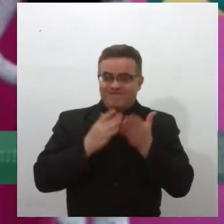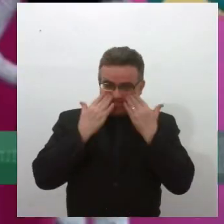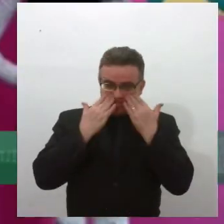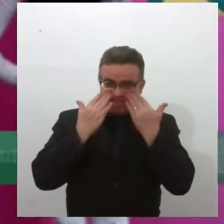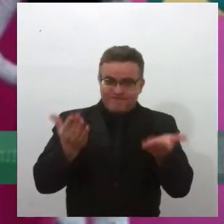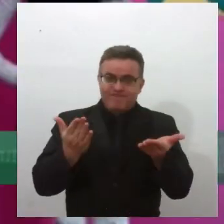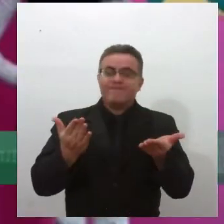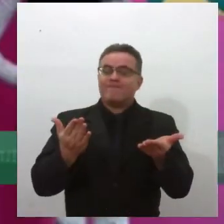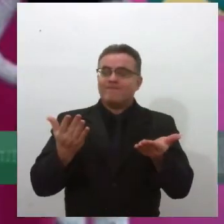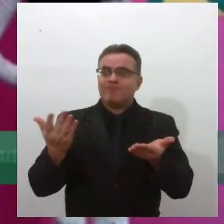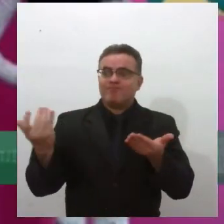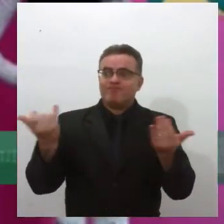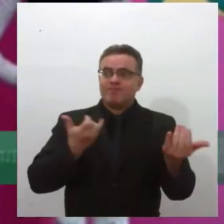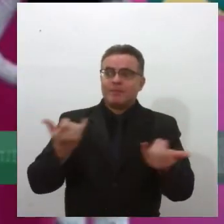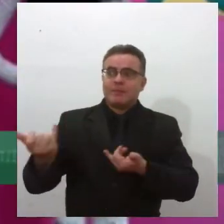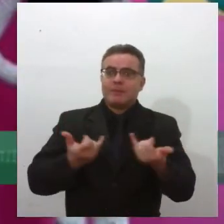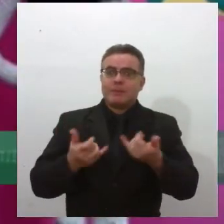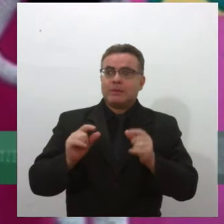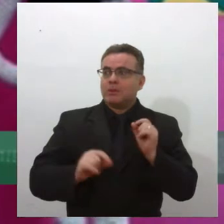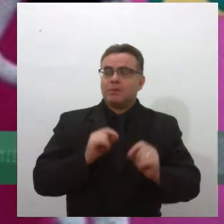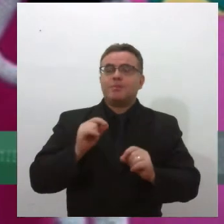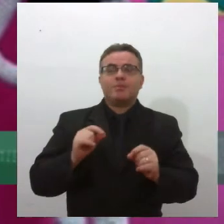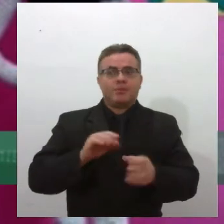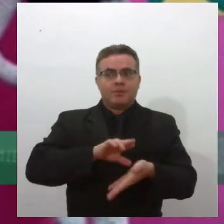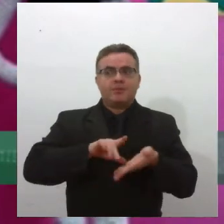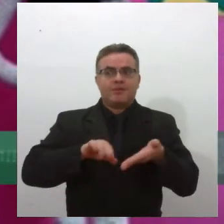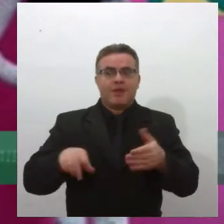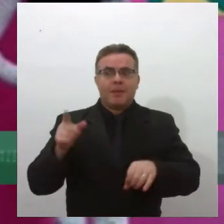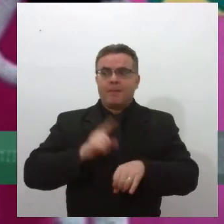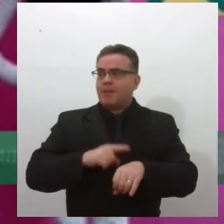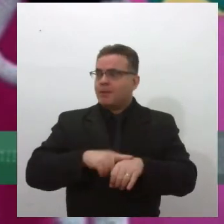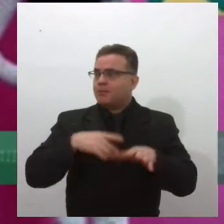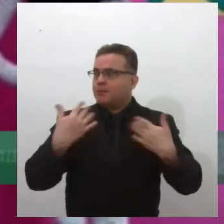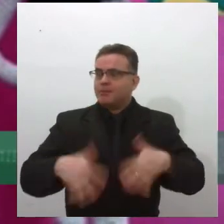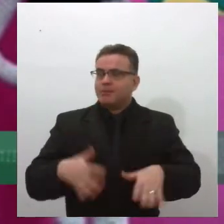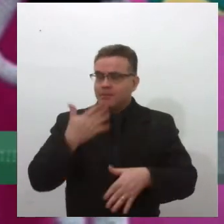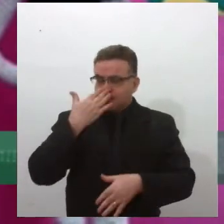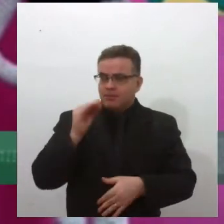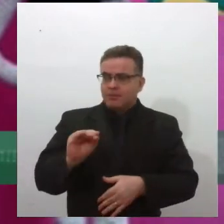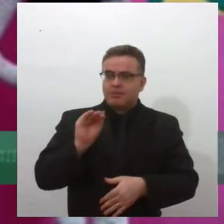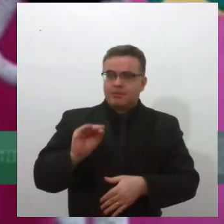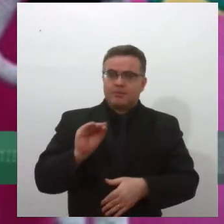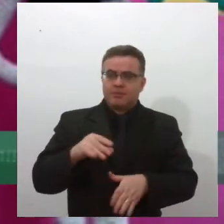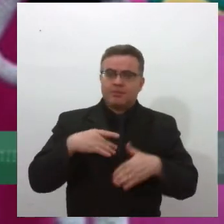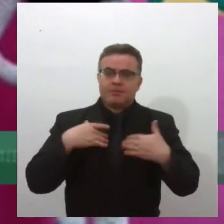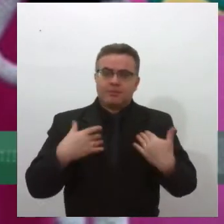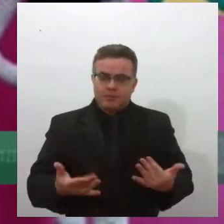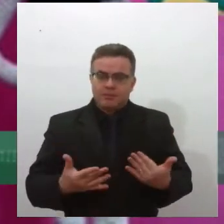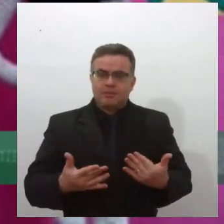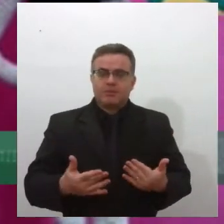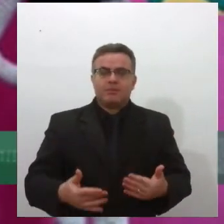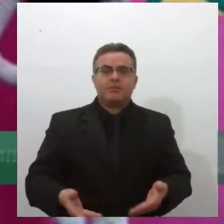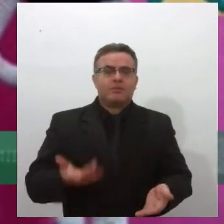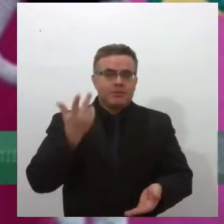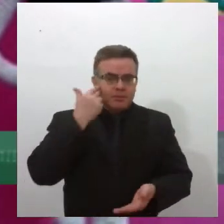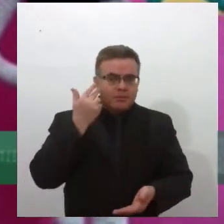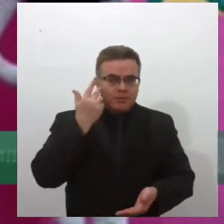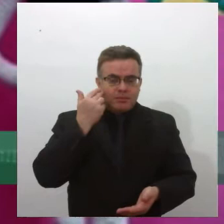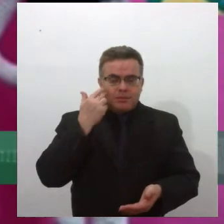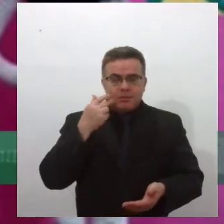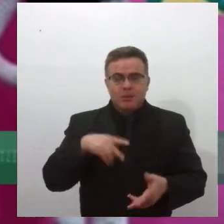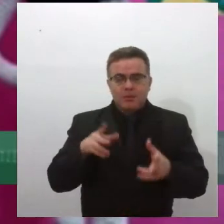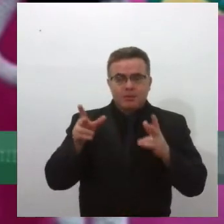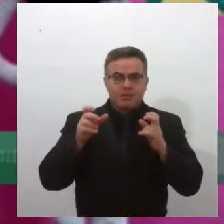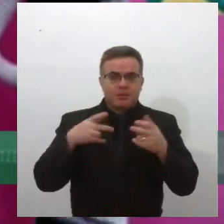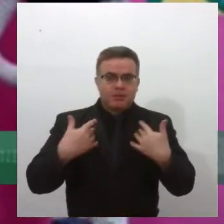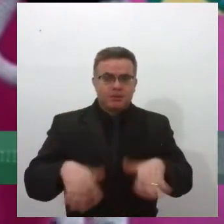escuta, né? Em vários momentos aí. Eu sou advogada trabalhista também, então é muito comum, né? E até antes